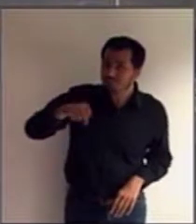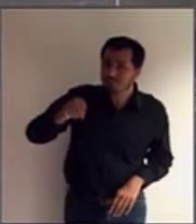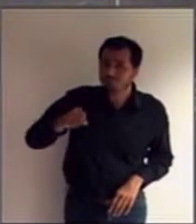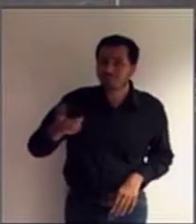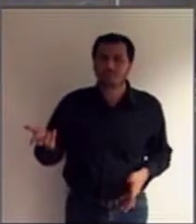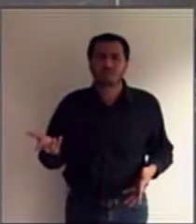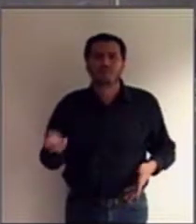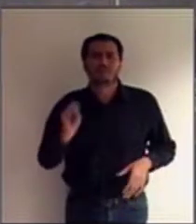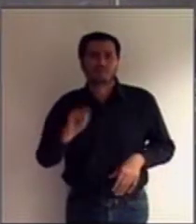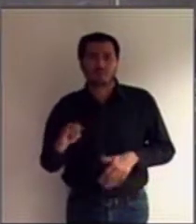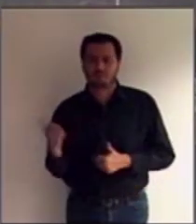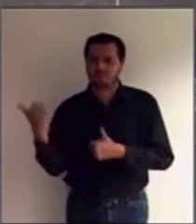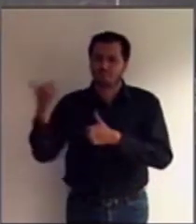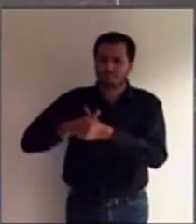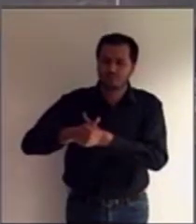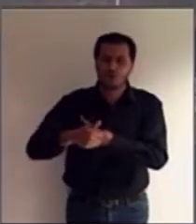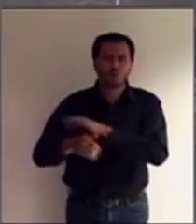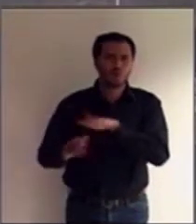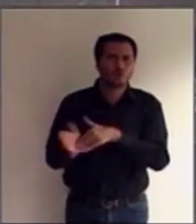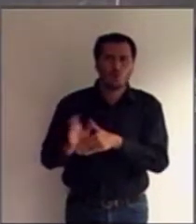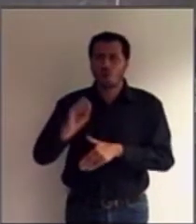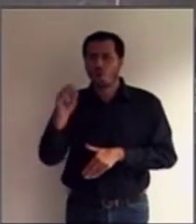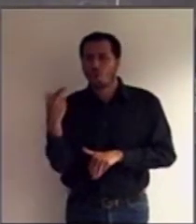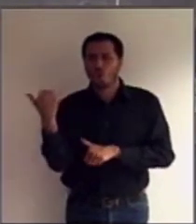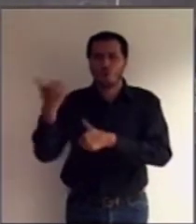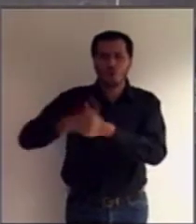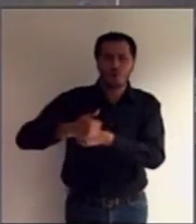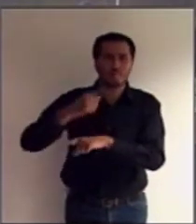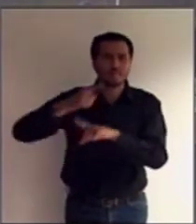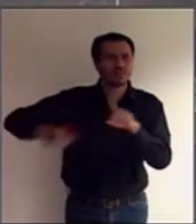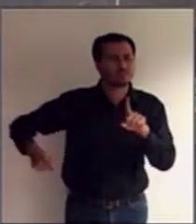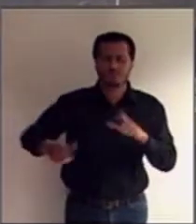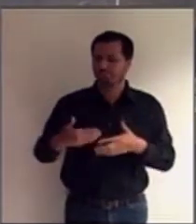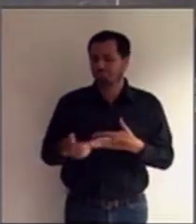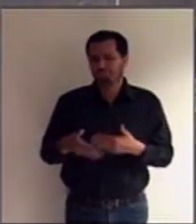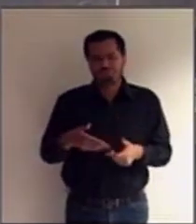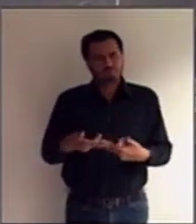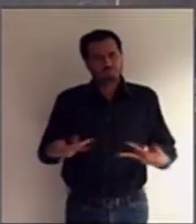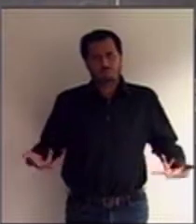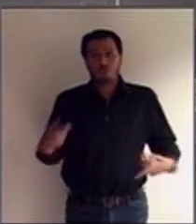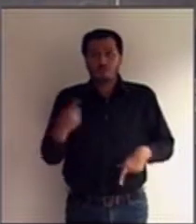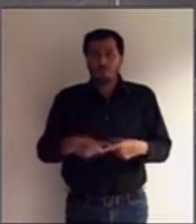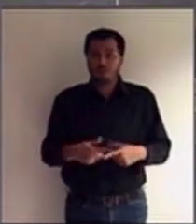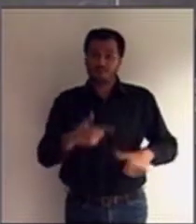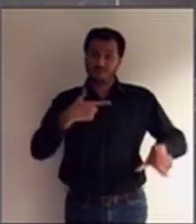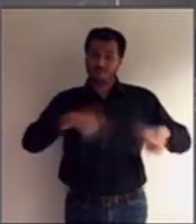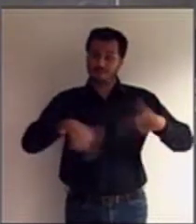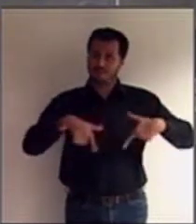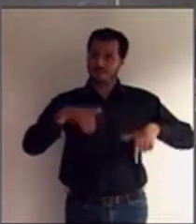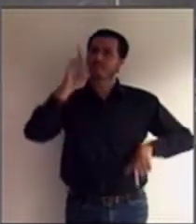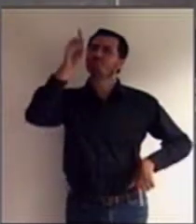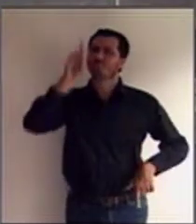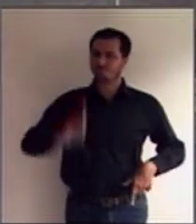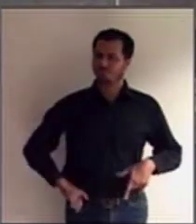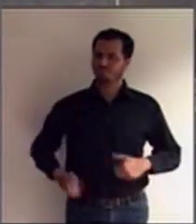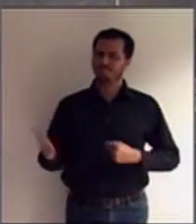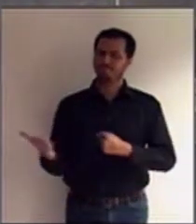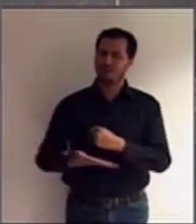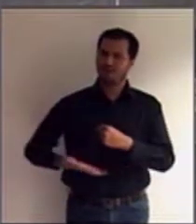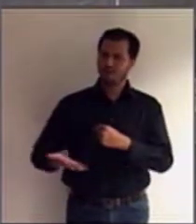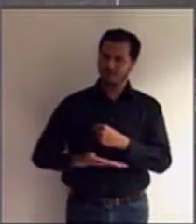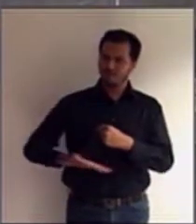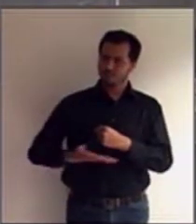trata de interdição total ou parcial, porque o trabalho é um direito social fundamental e